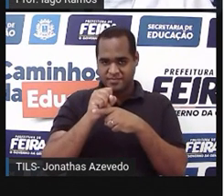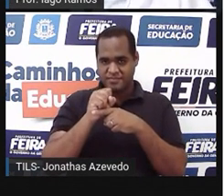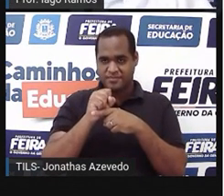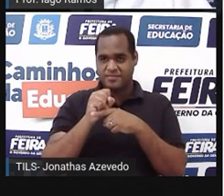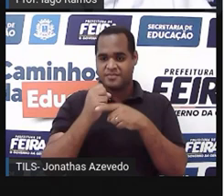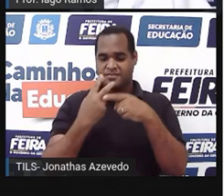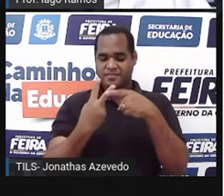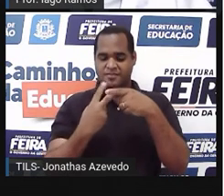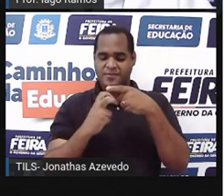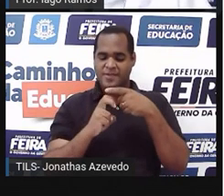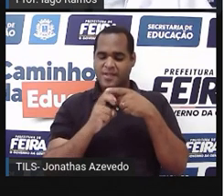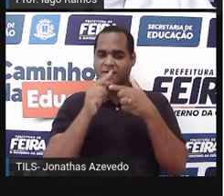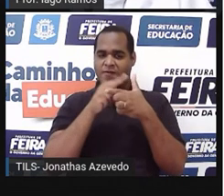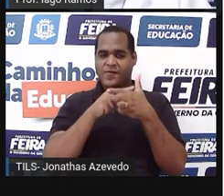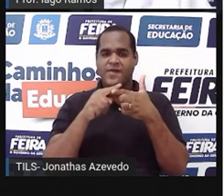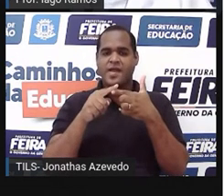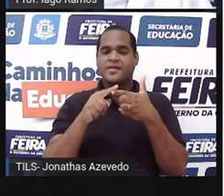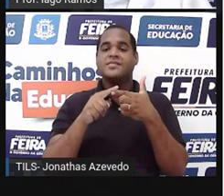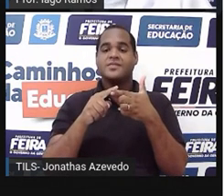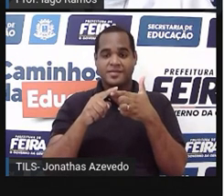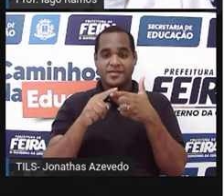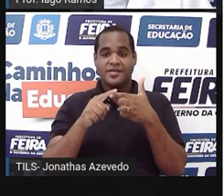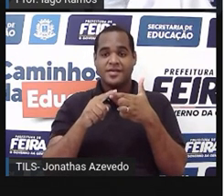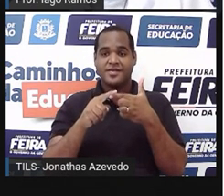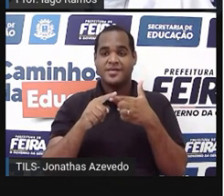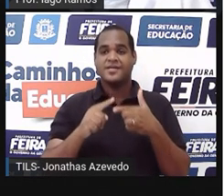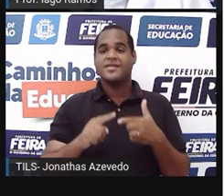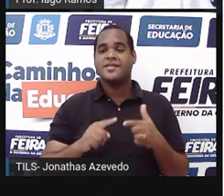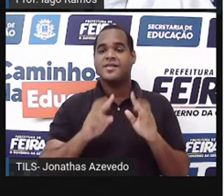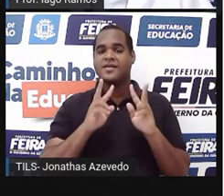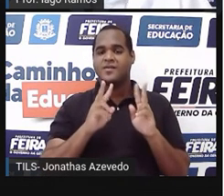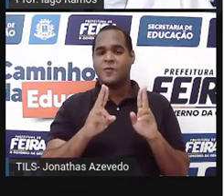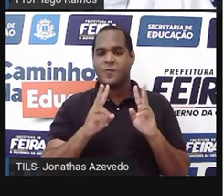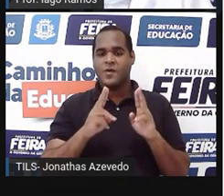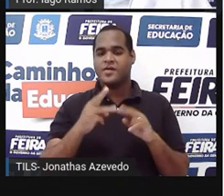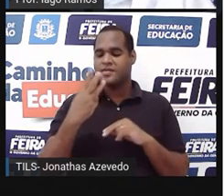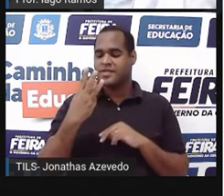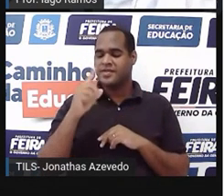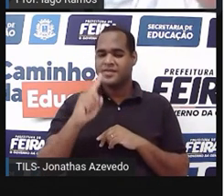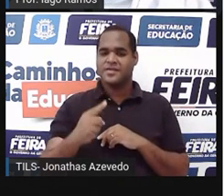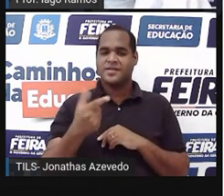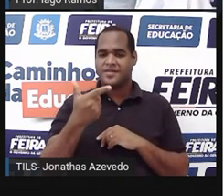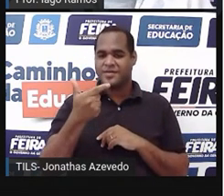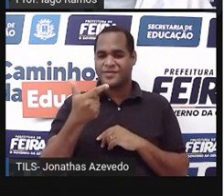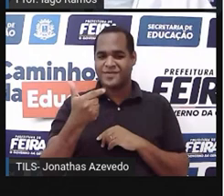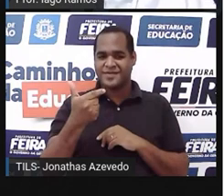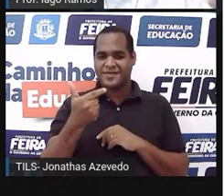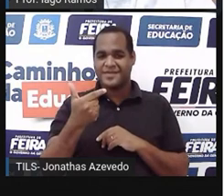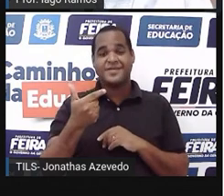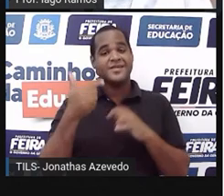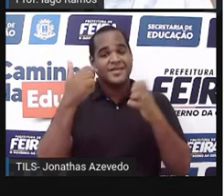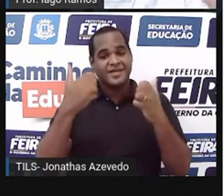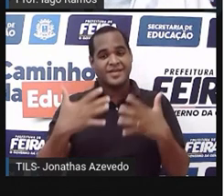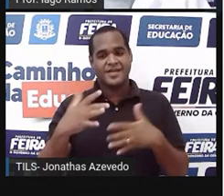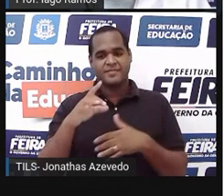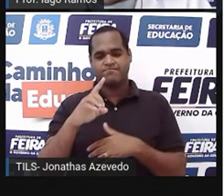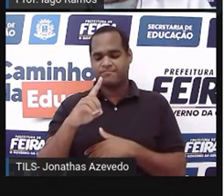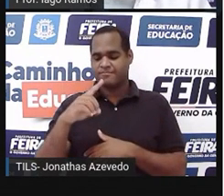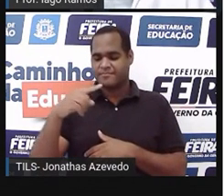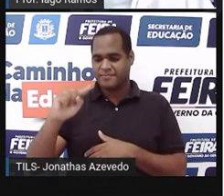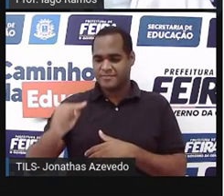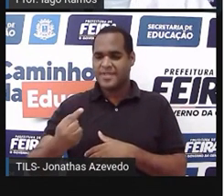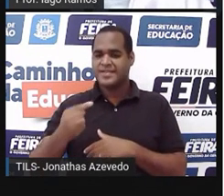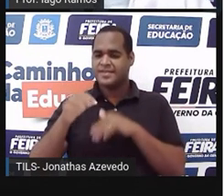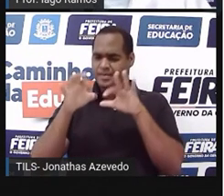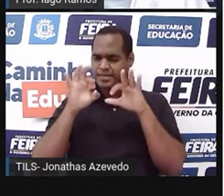dividido por 25 igual a 3,12. um decimal exato,